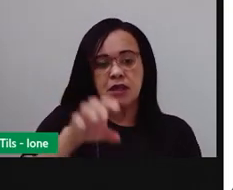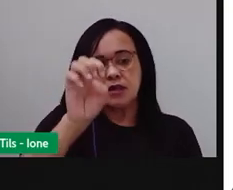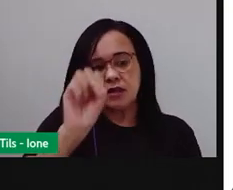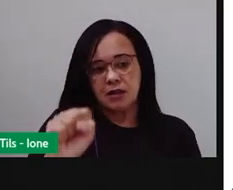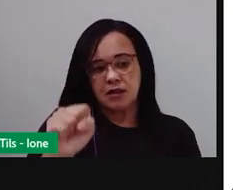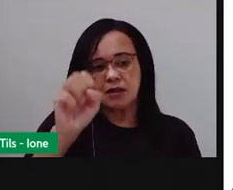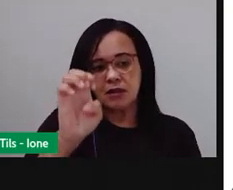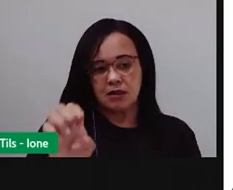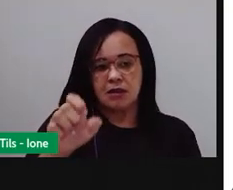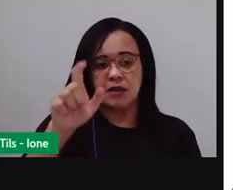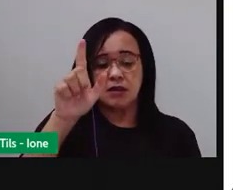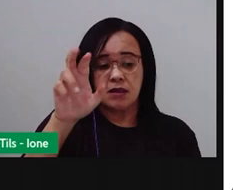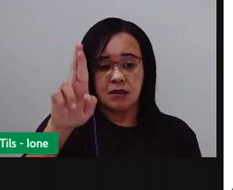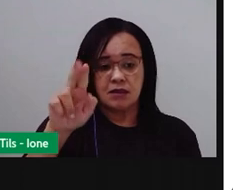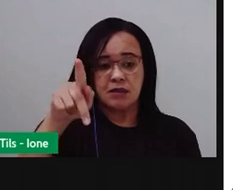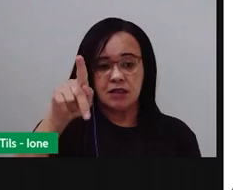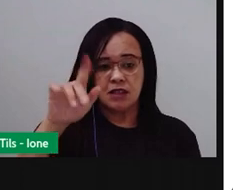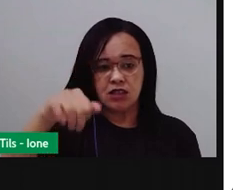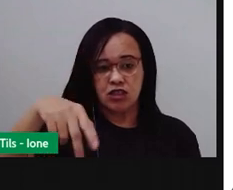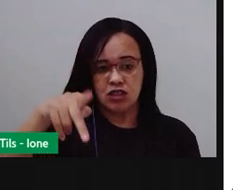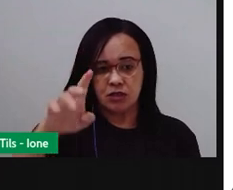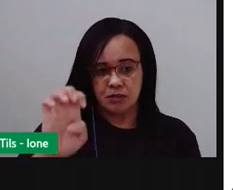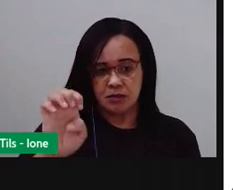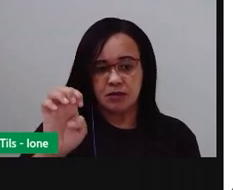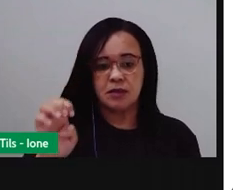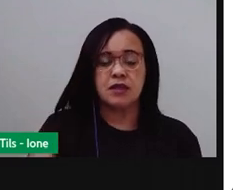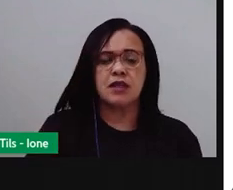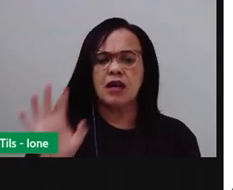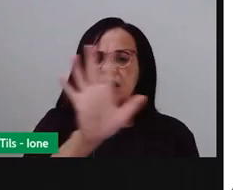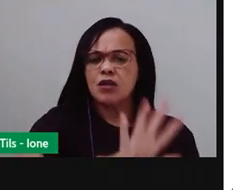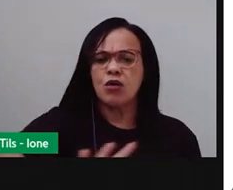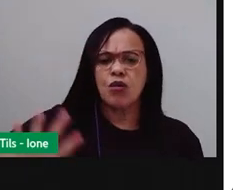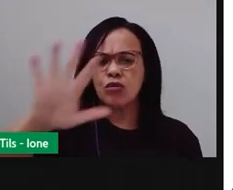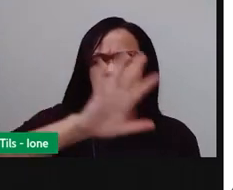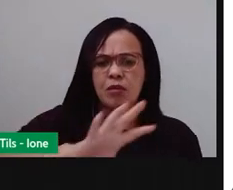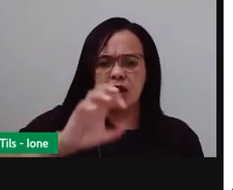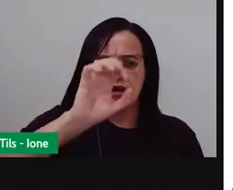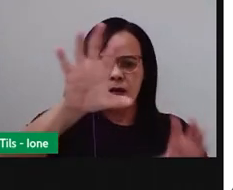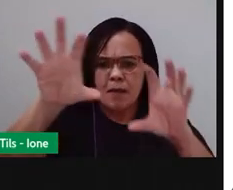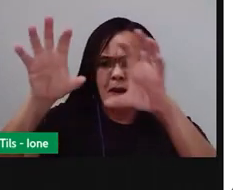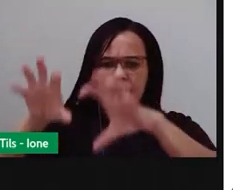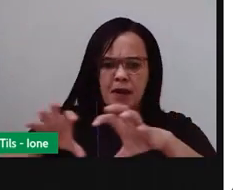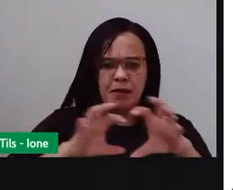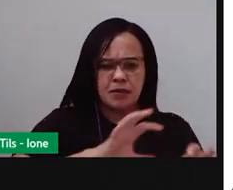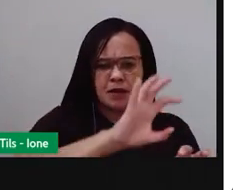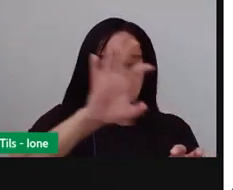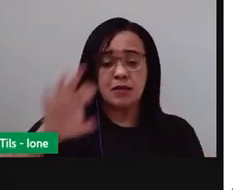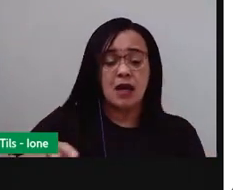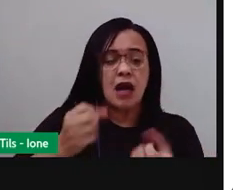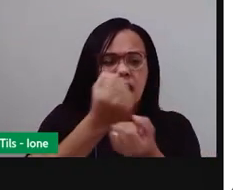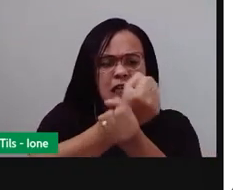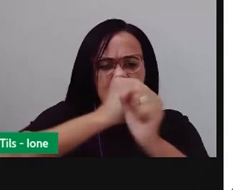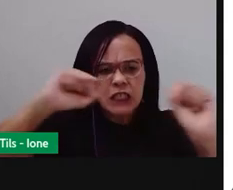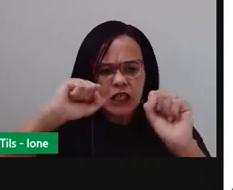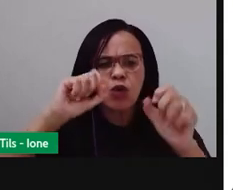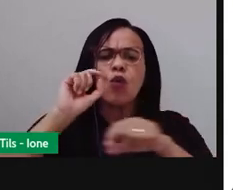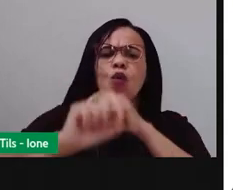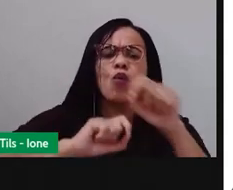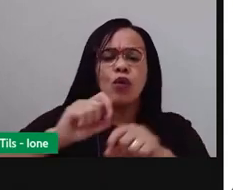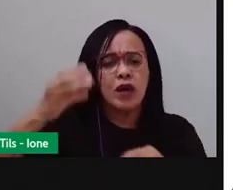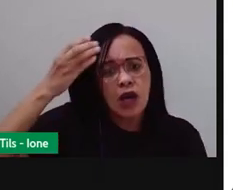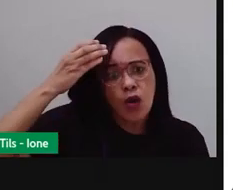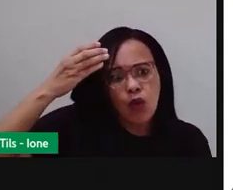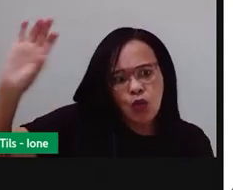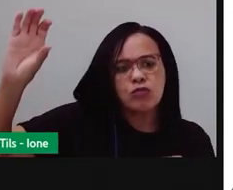Esse complexo regional apresenta grande diversidade cultural, proposta por